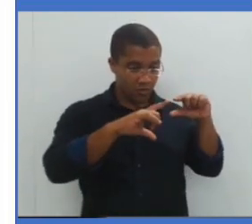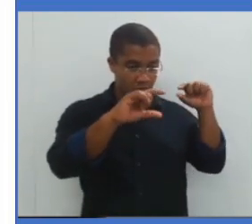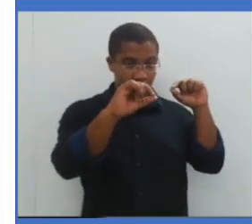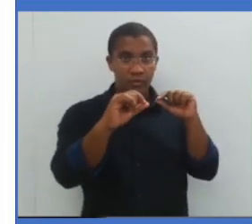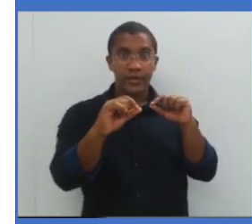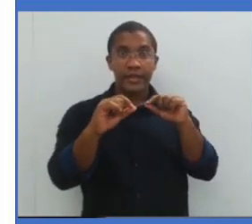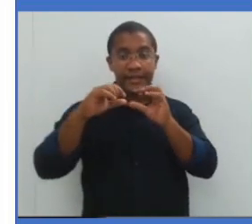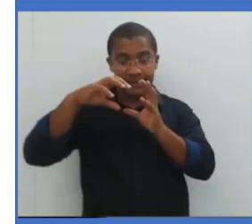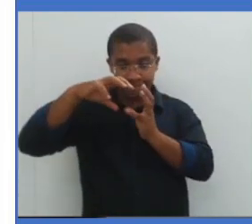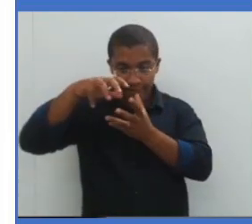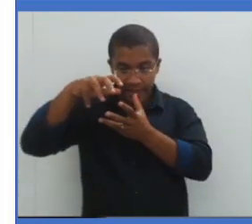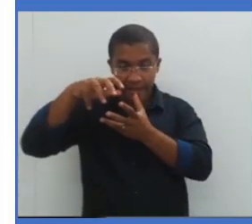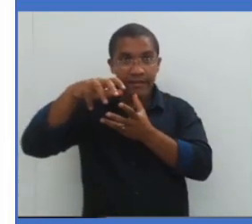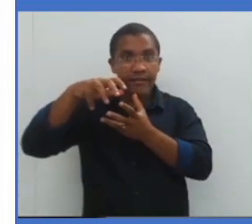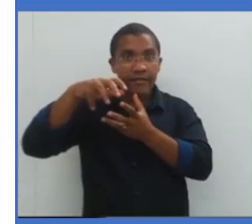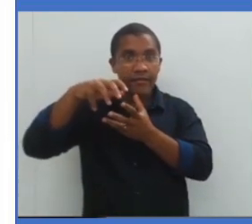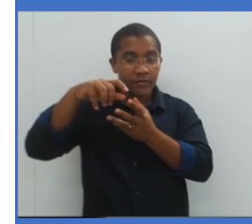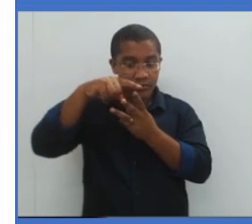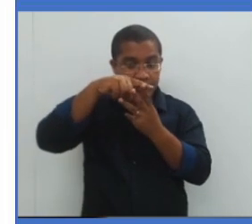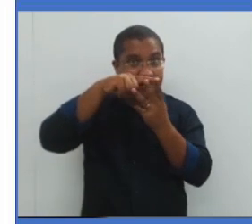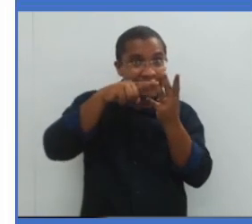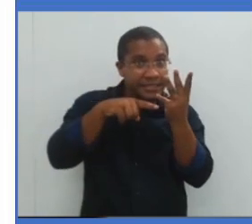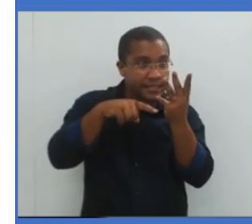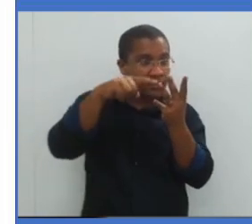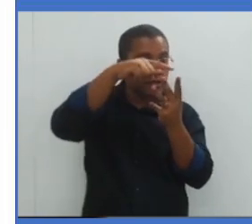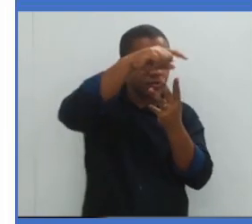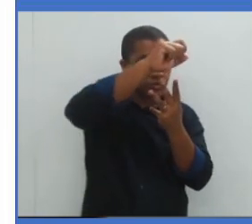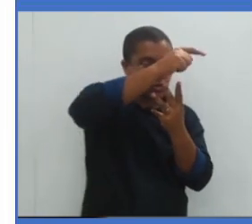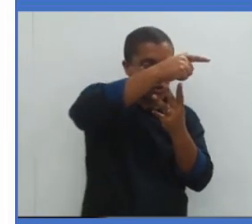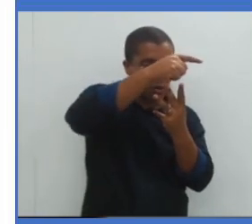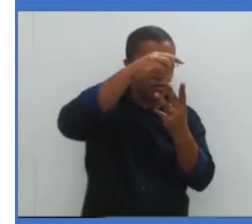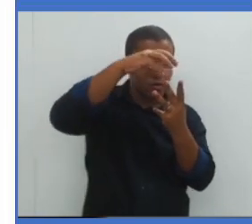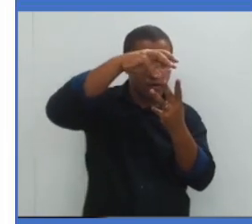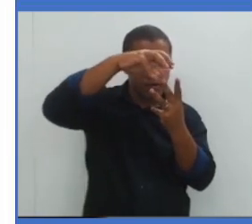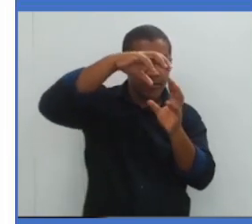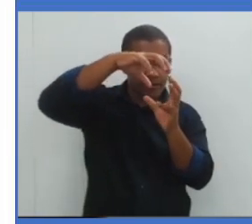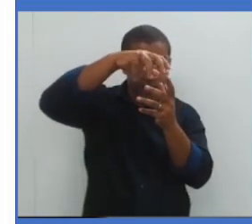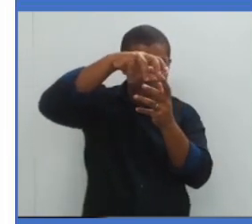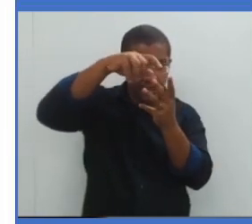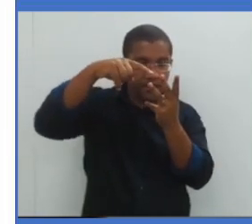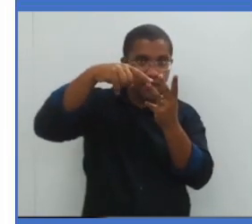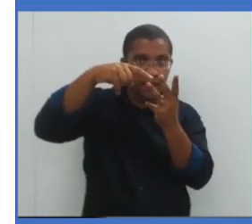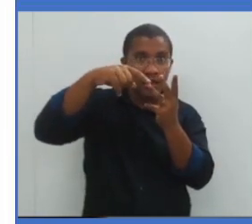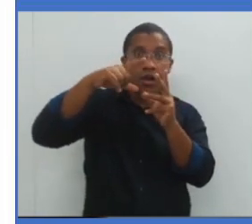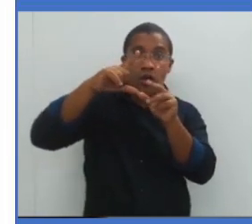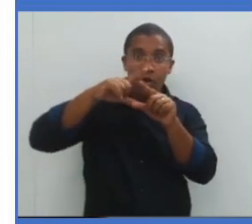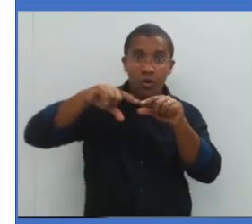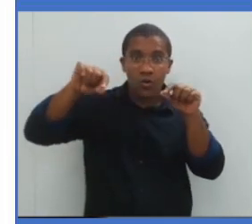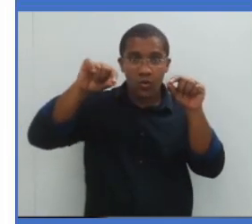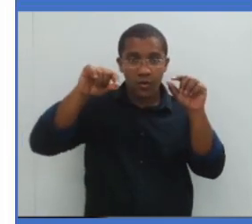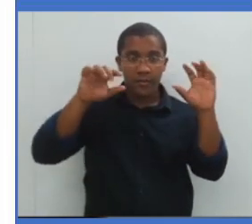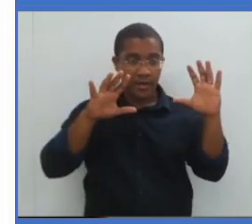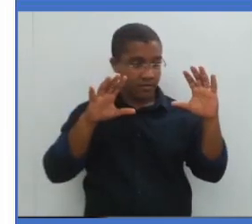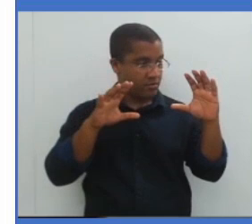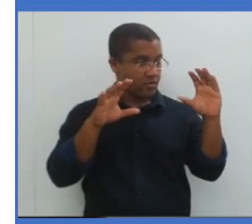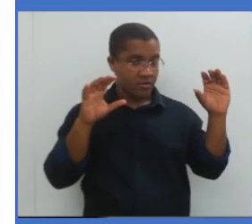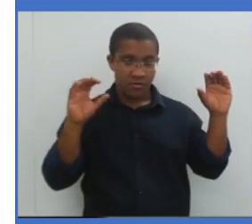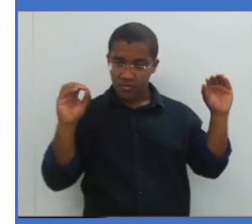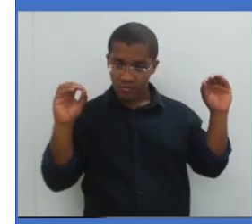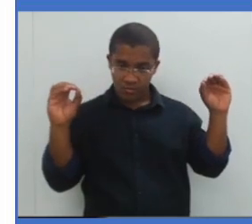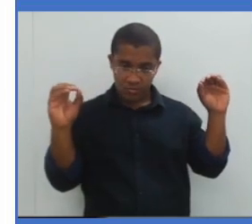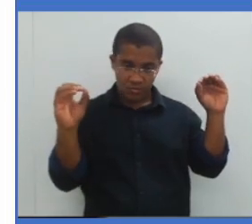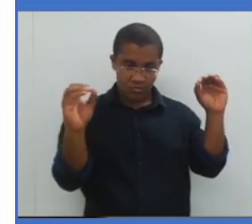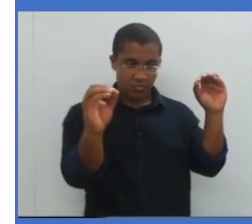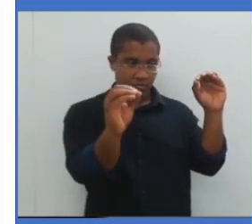trio, Sol, está certo? Terra e Lua ficam perfeitamente